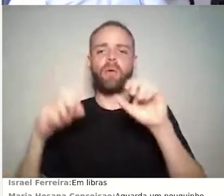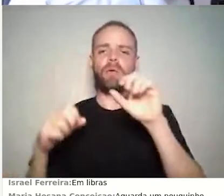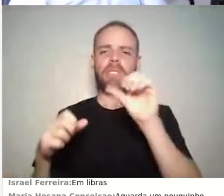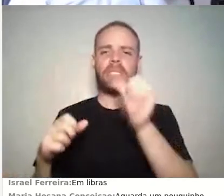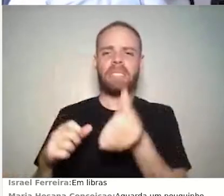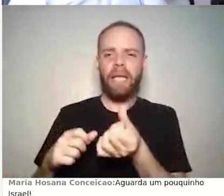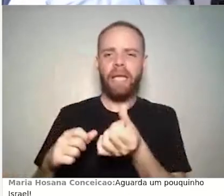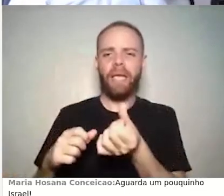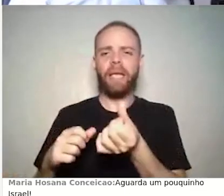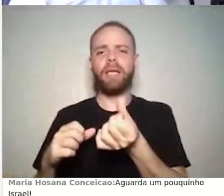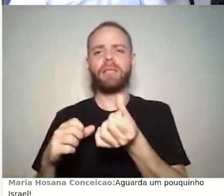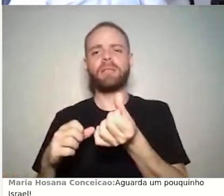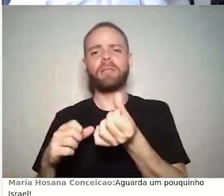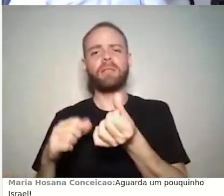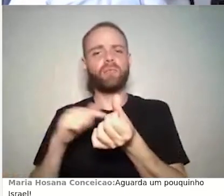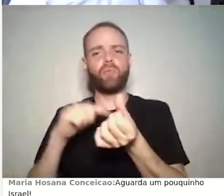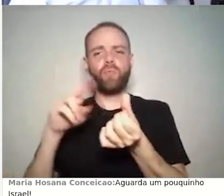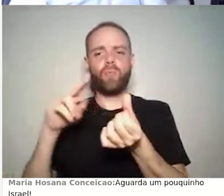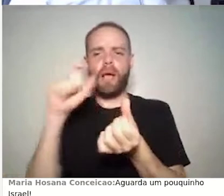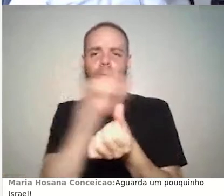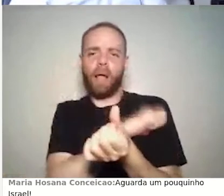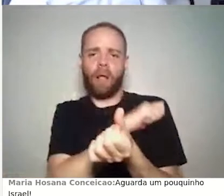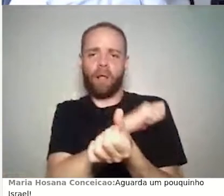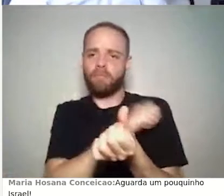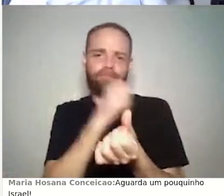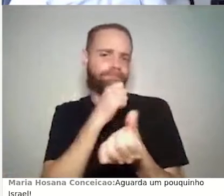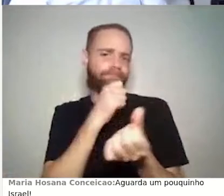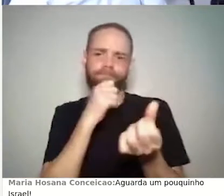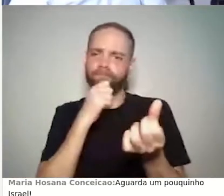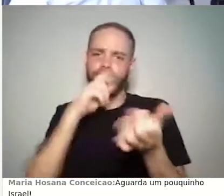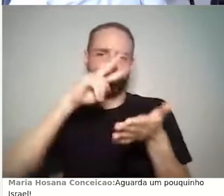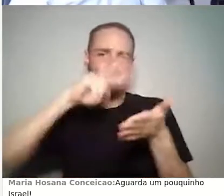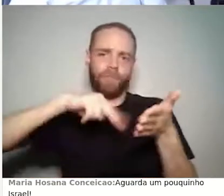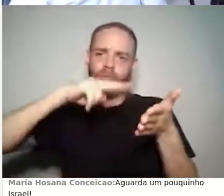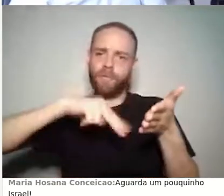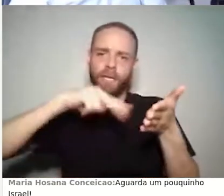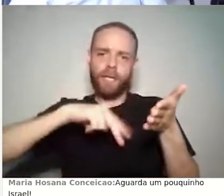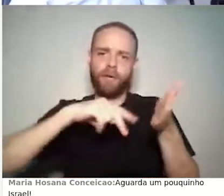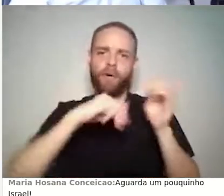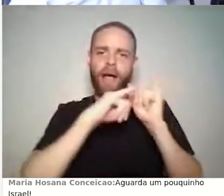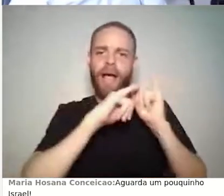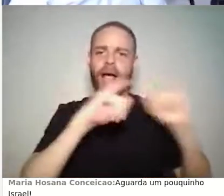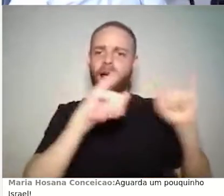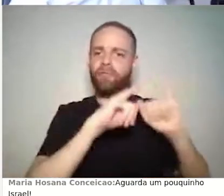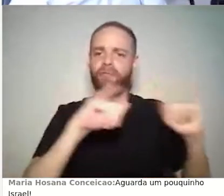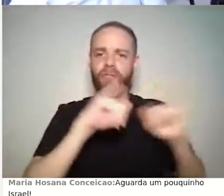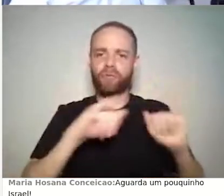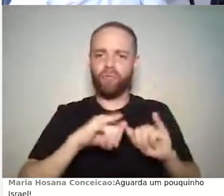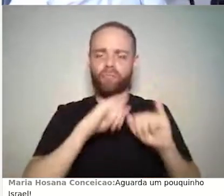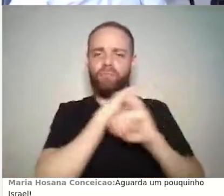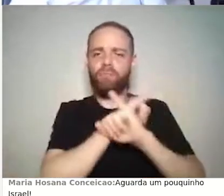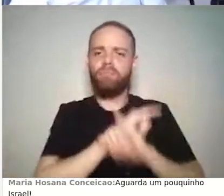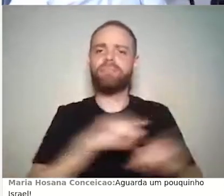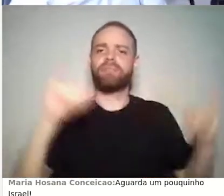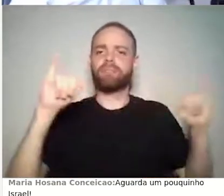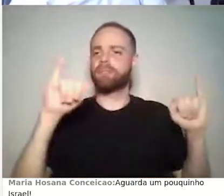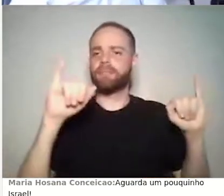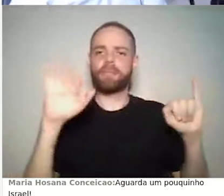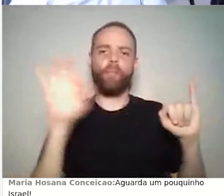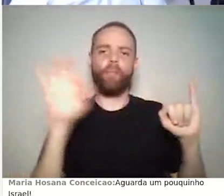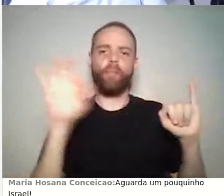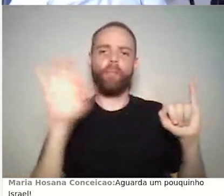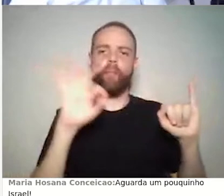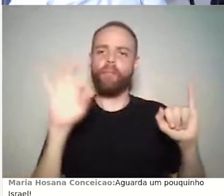usuários não leram todos os avisos. Do universo de 17, 11 leram. A mesma coisa com os